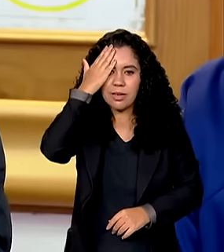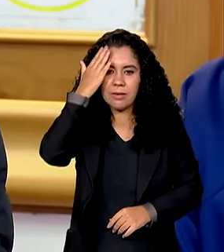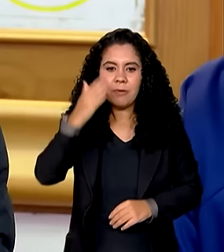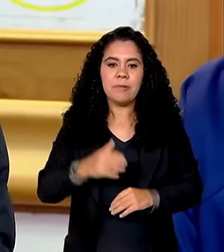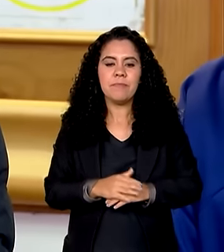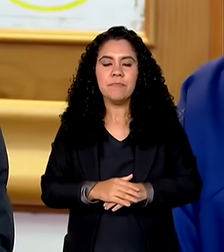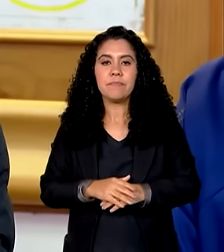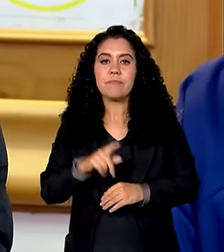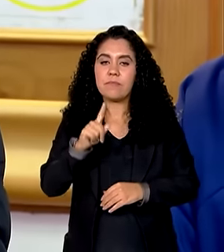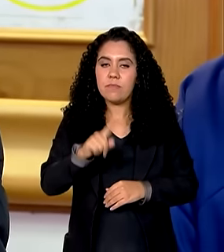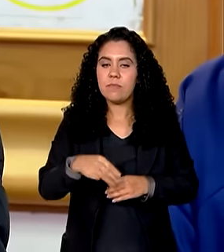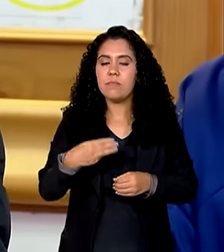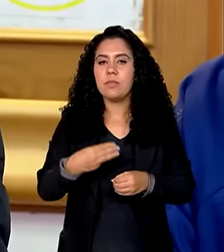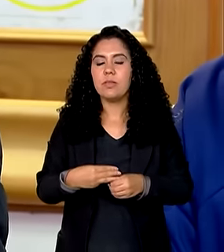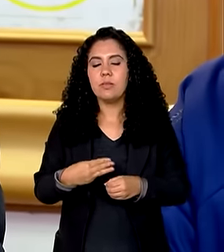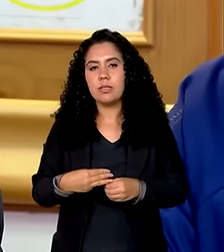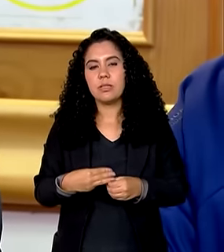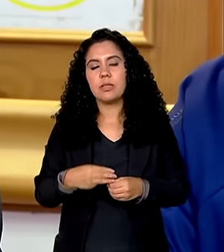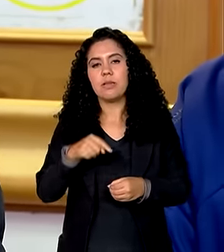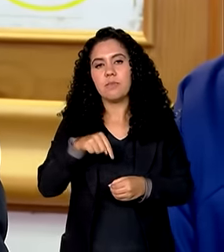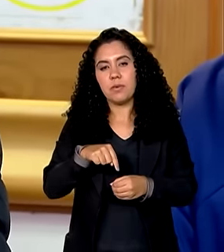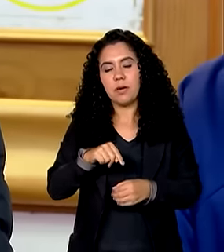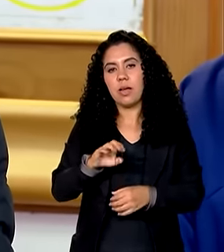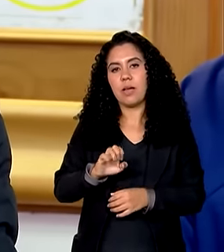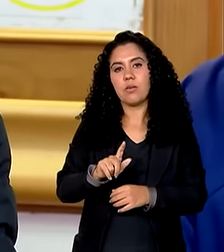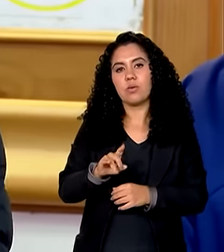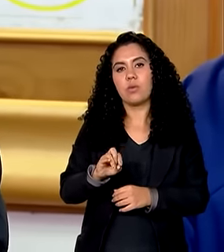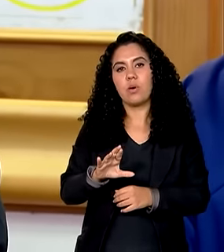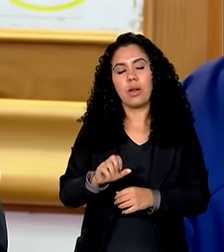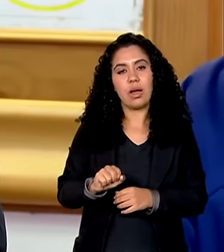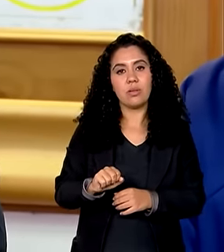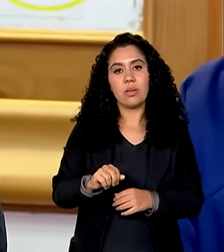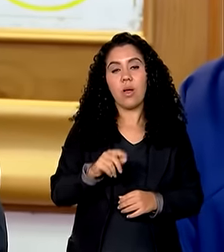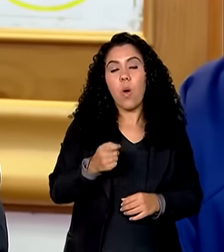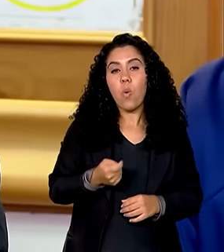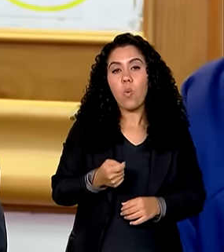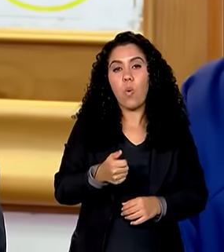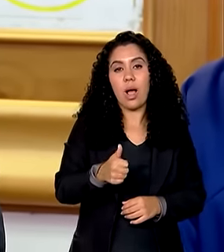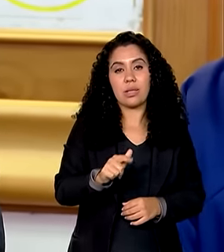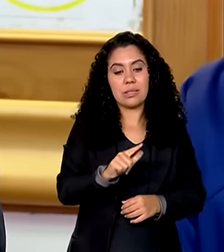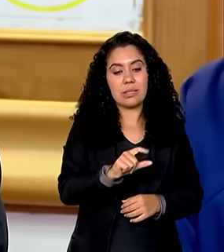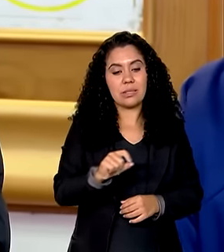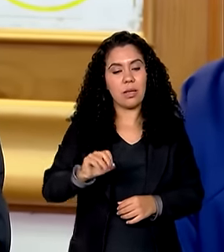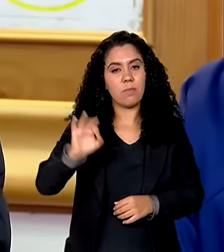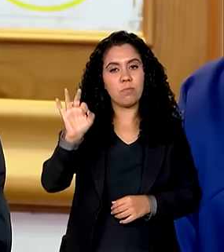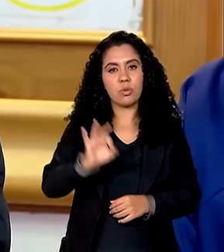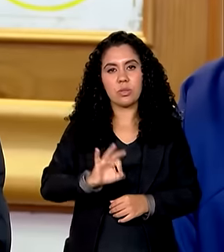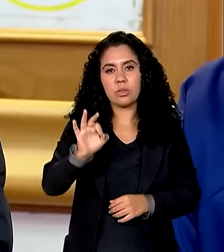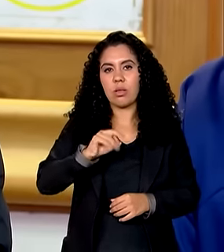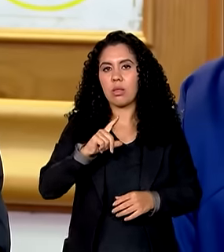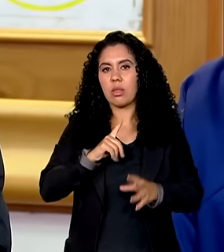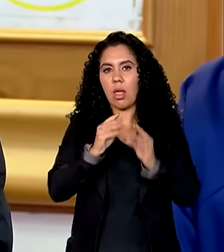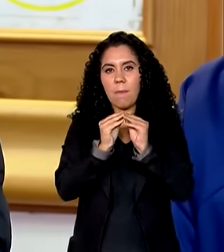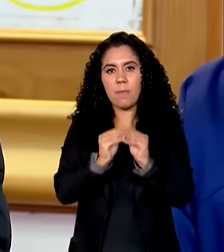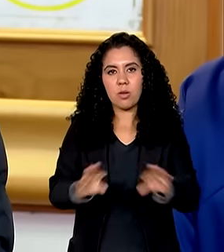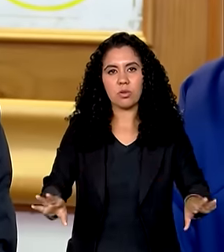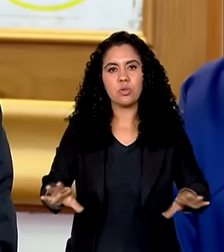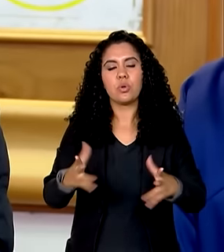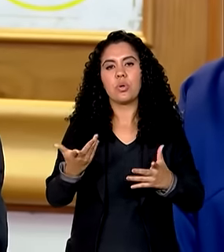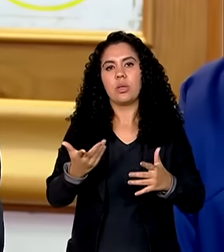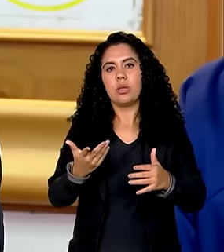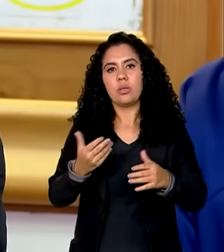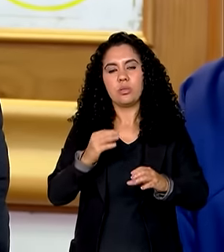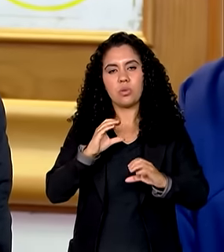um dos municípios que está com afetação total dos serviços de comunicação mas nós temos lá três